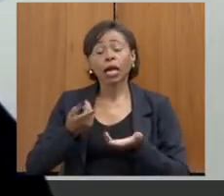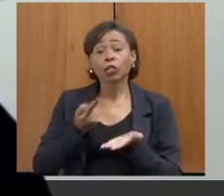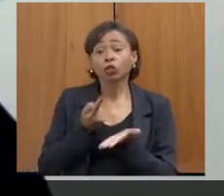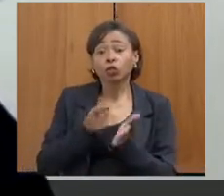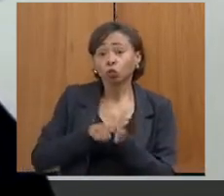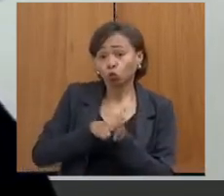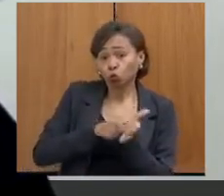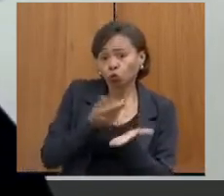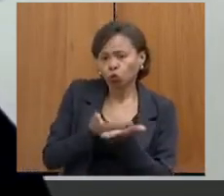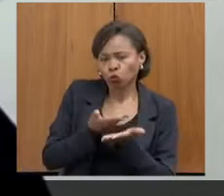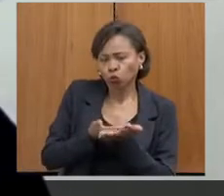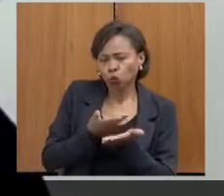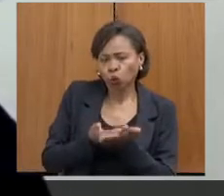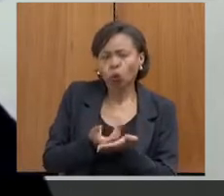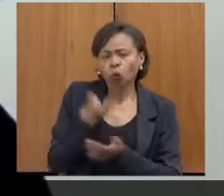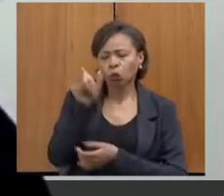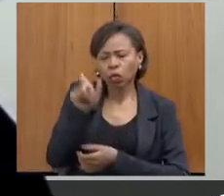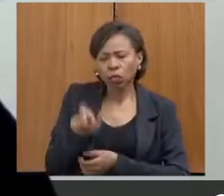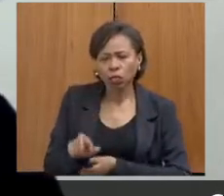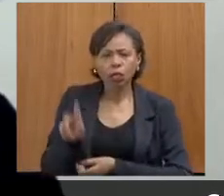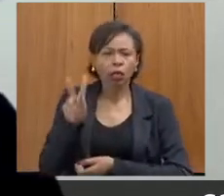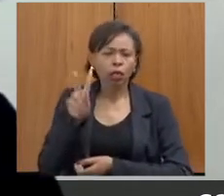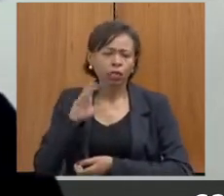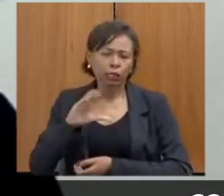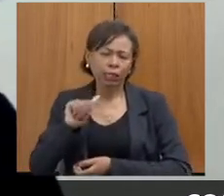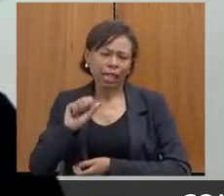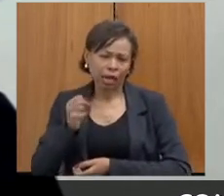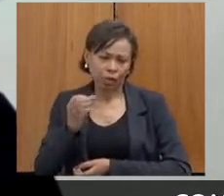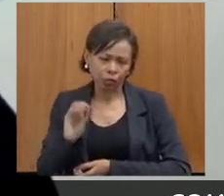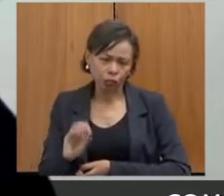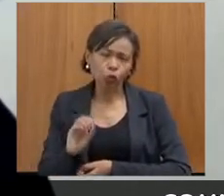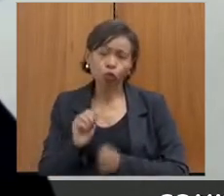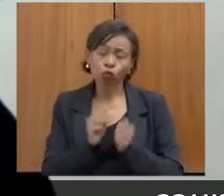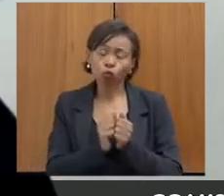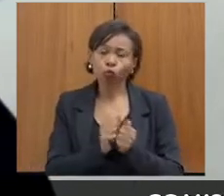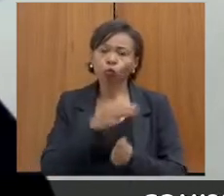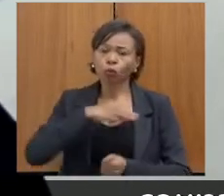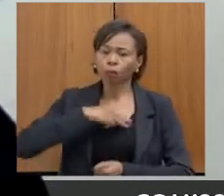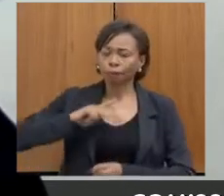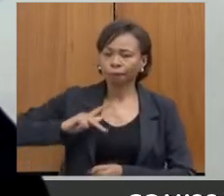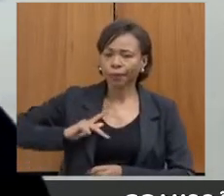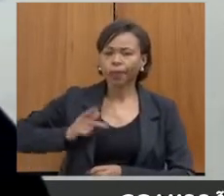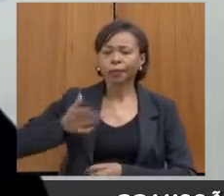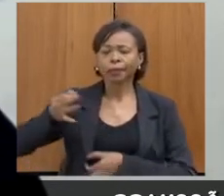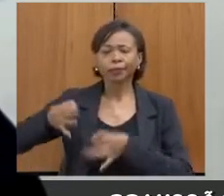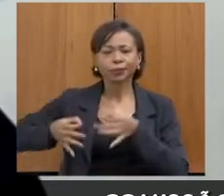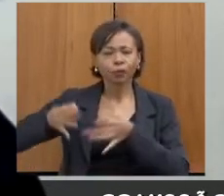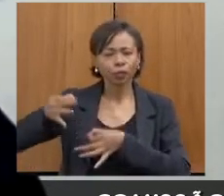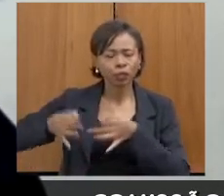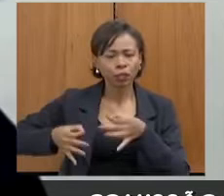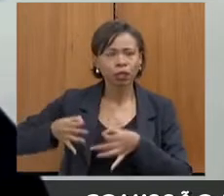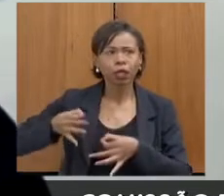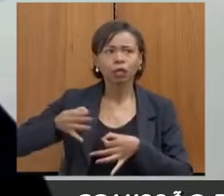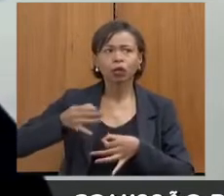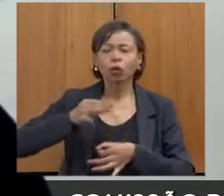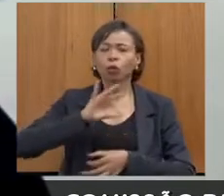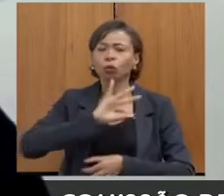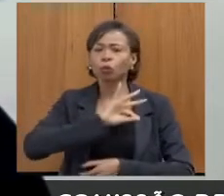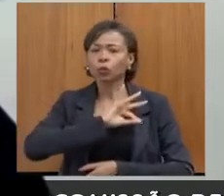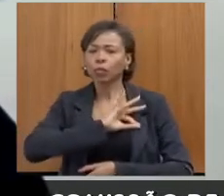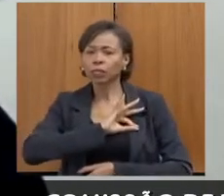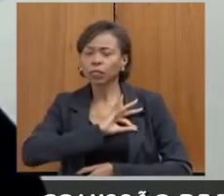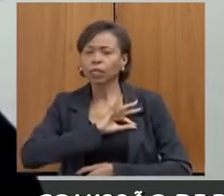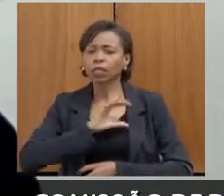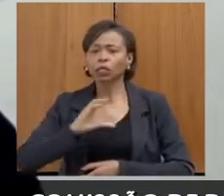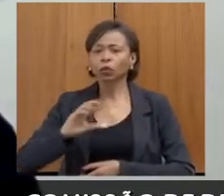caso com a participação efetiva do MP, do judiciário, da polícia militar, polícia civil e do CREAS. Então,